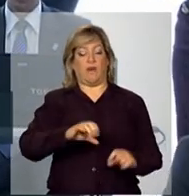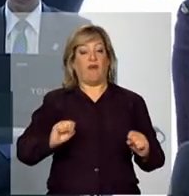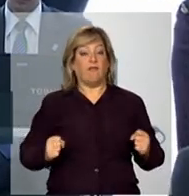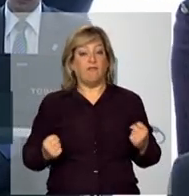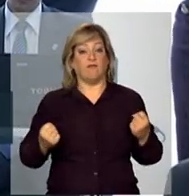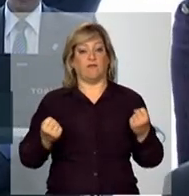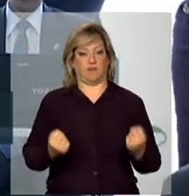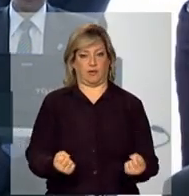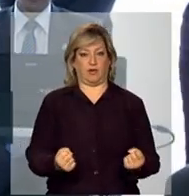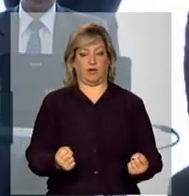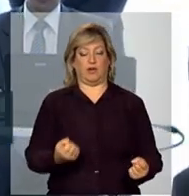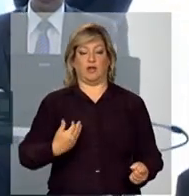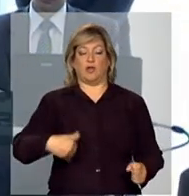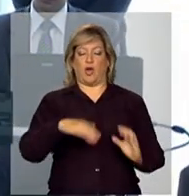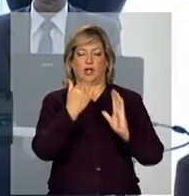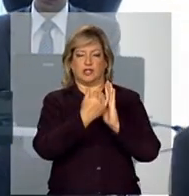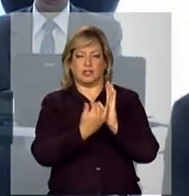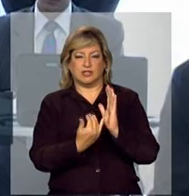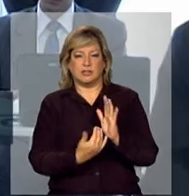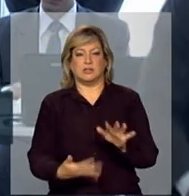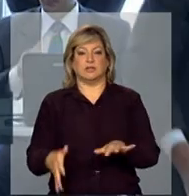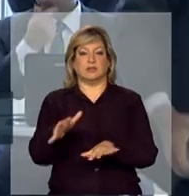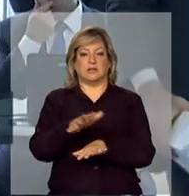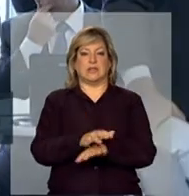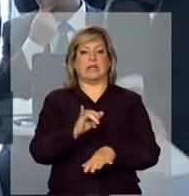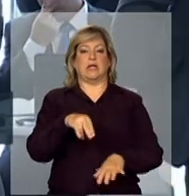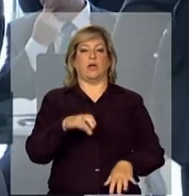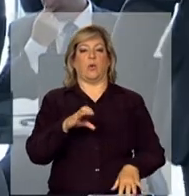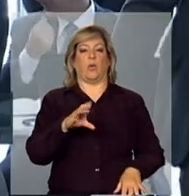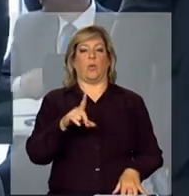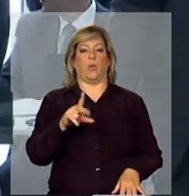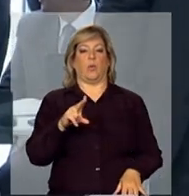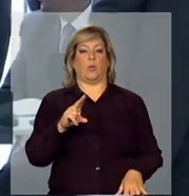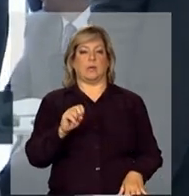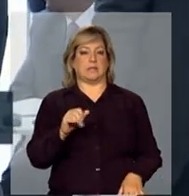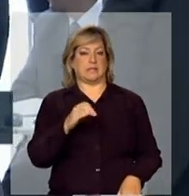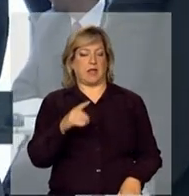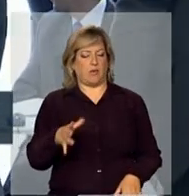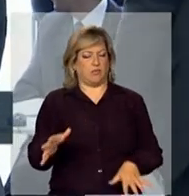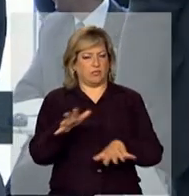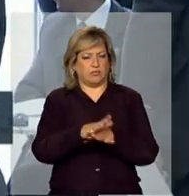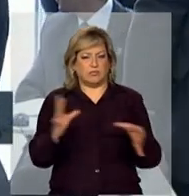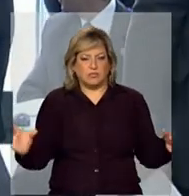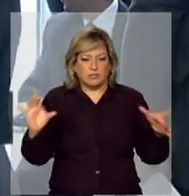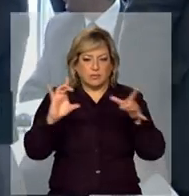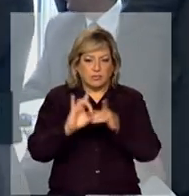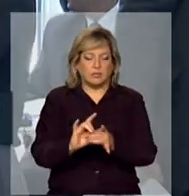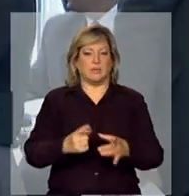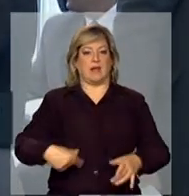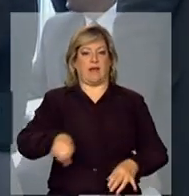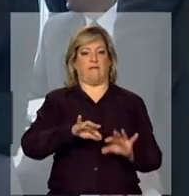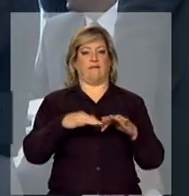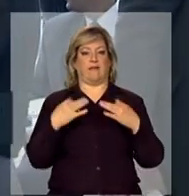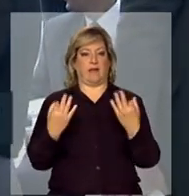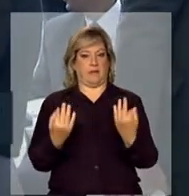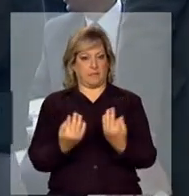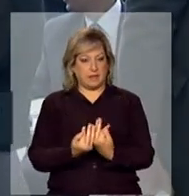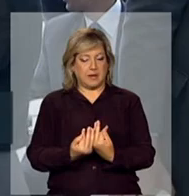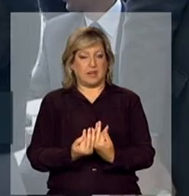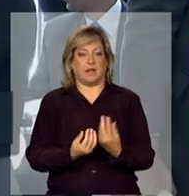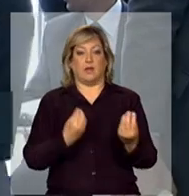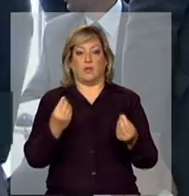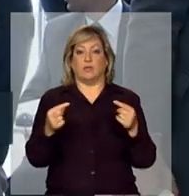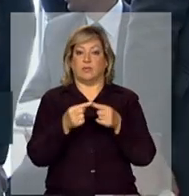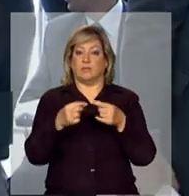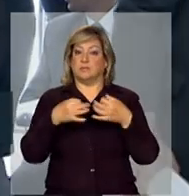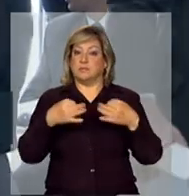nossa agenda de inclusão dessas famílias e melhoria de geração de emprego e renda de forma adequada, não